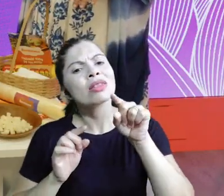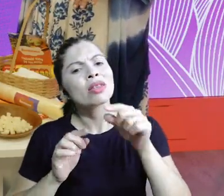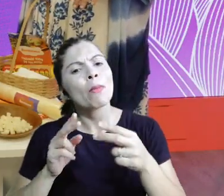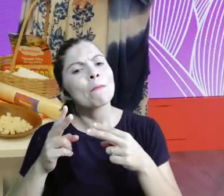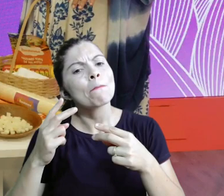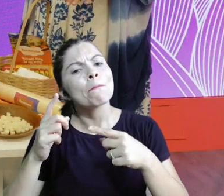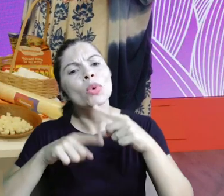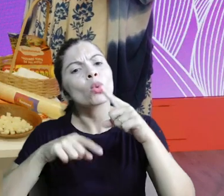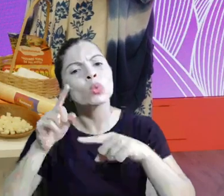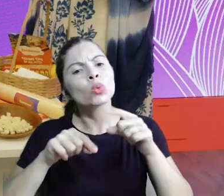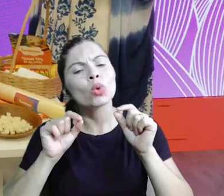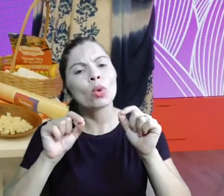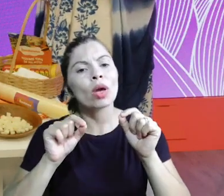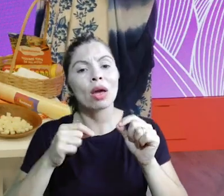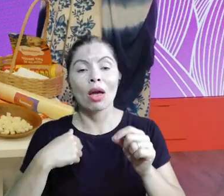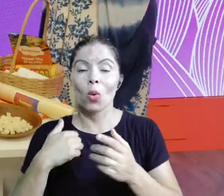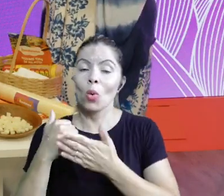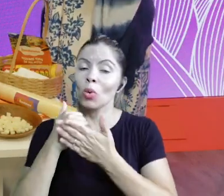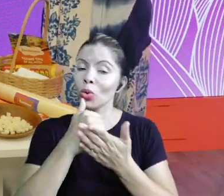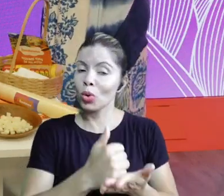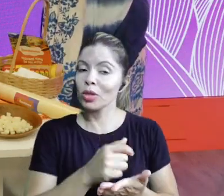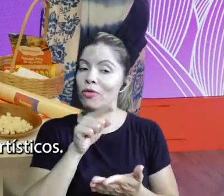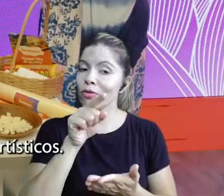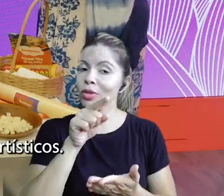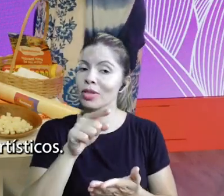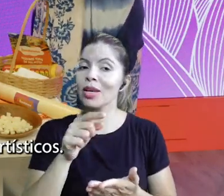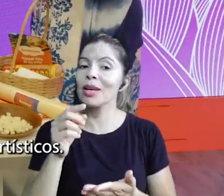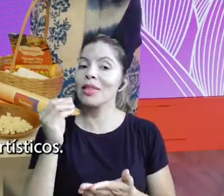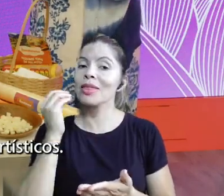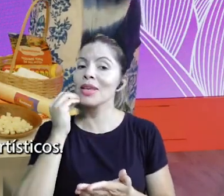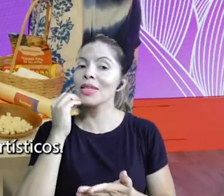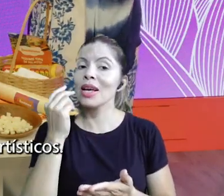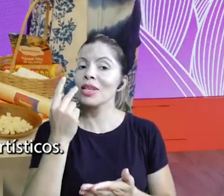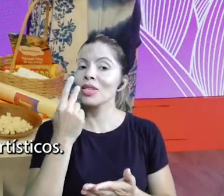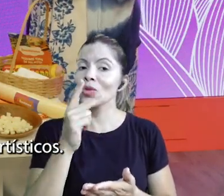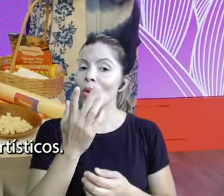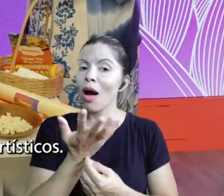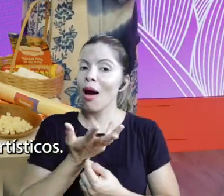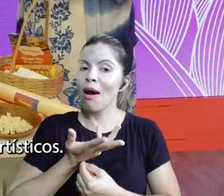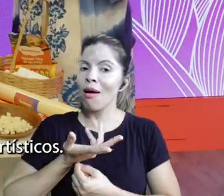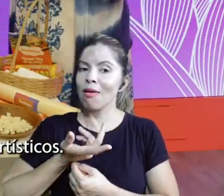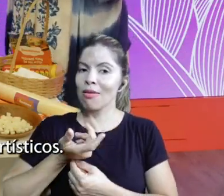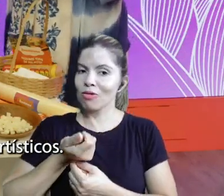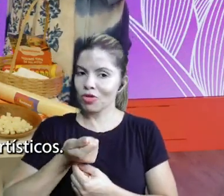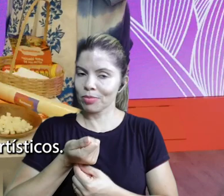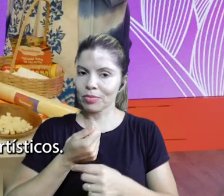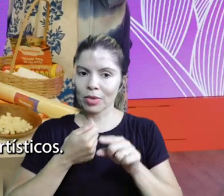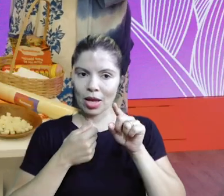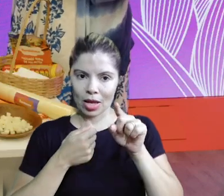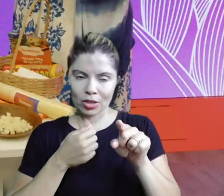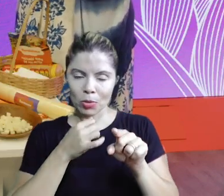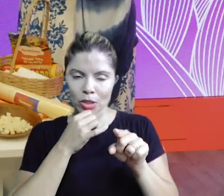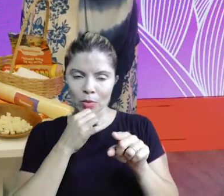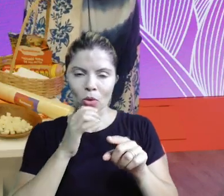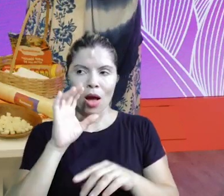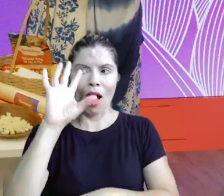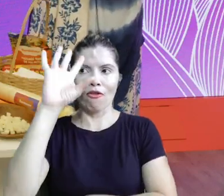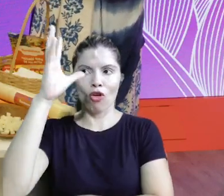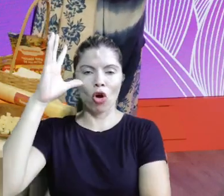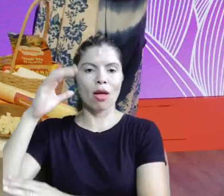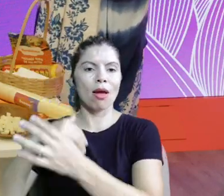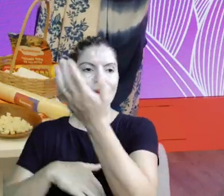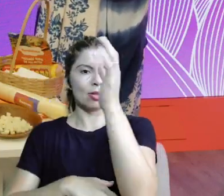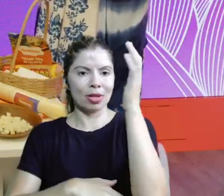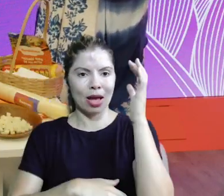Se eu for lá na Palmitolândia Esse eu trouxe pra você testar seus dotes artísticos Vamos lá Esse aqui Quando a